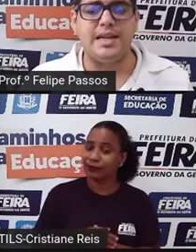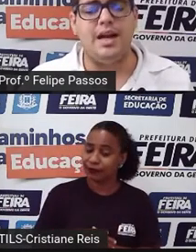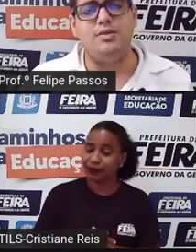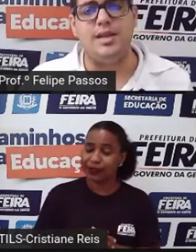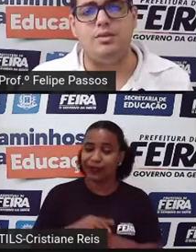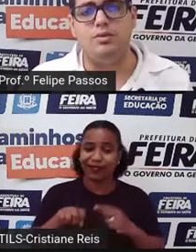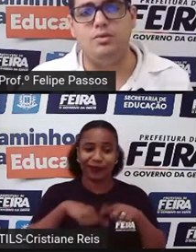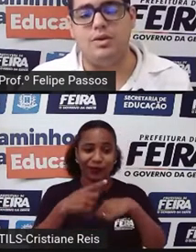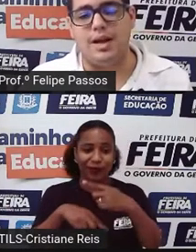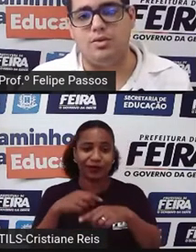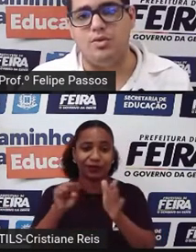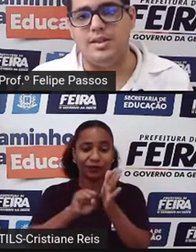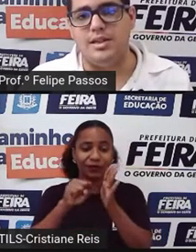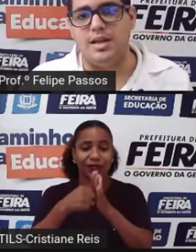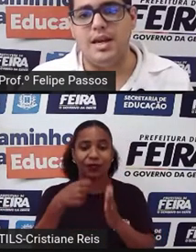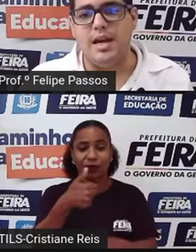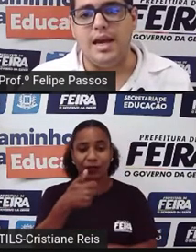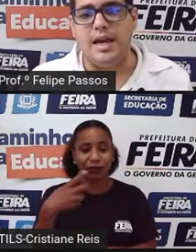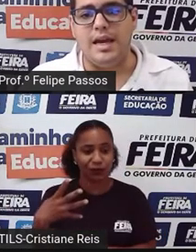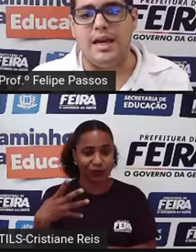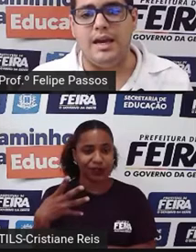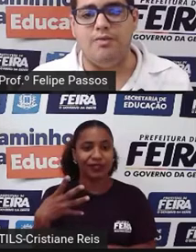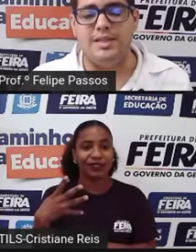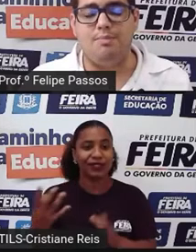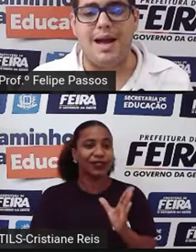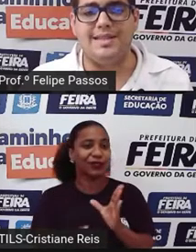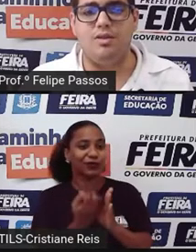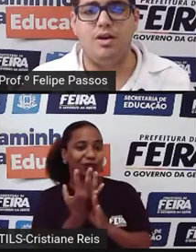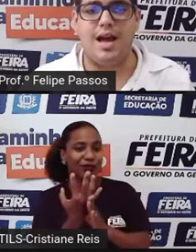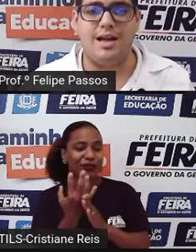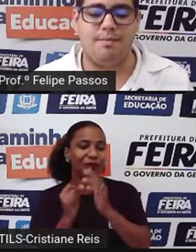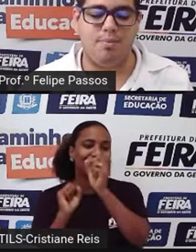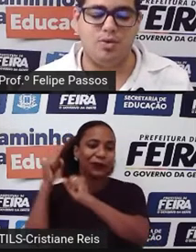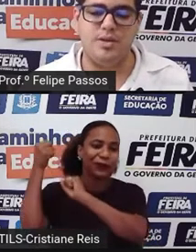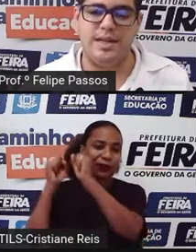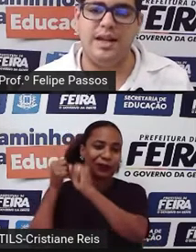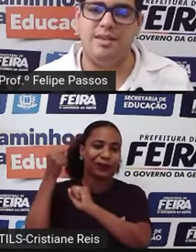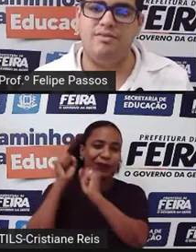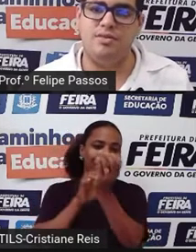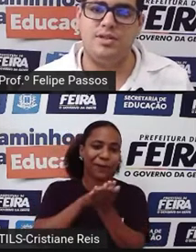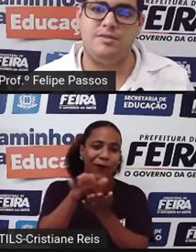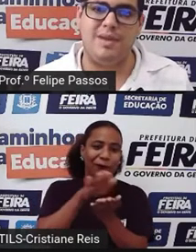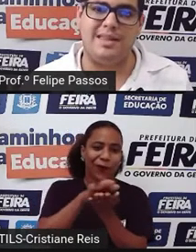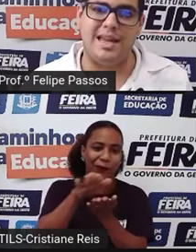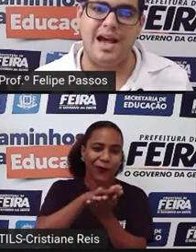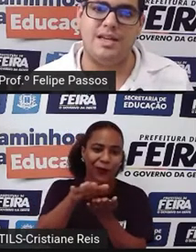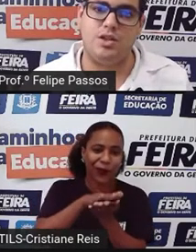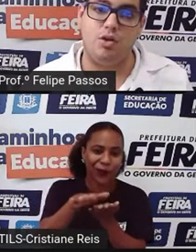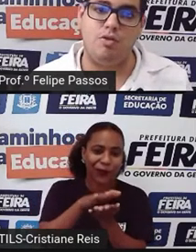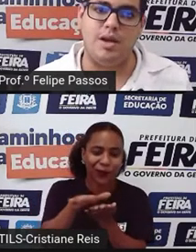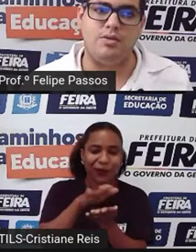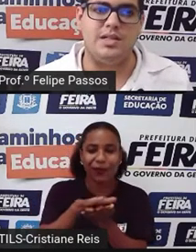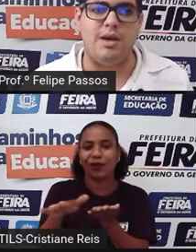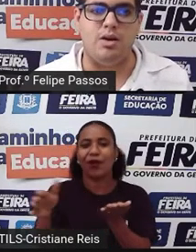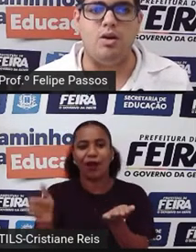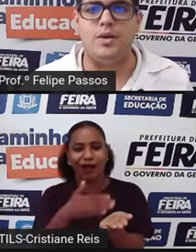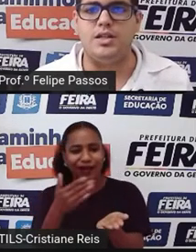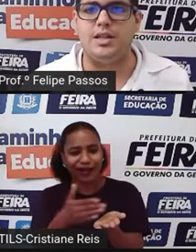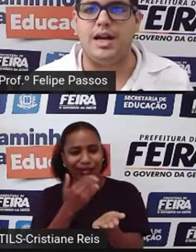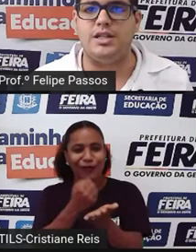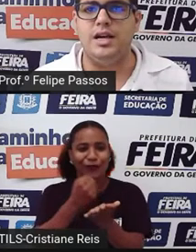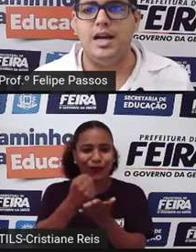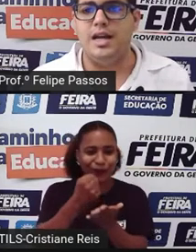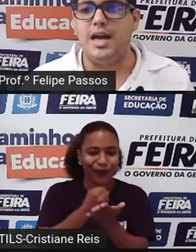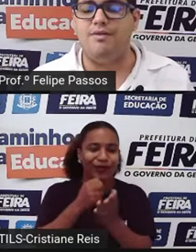imprensa, lá no século XIV, você passa agora a produzir livros, materiais, documentos em maior